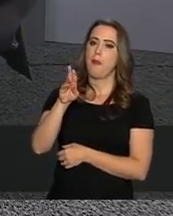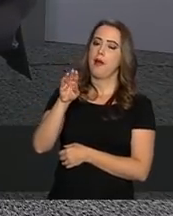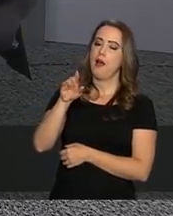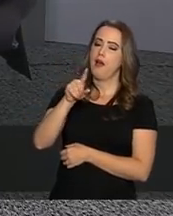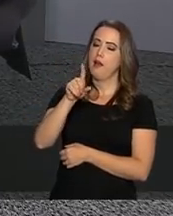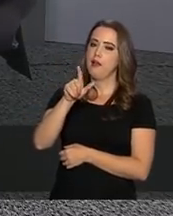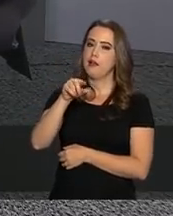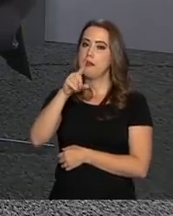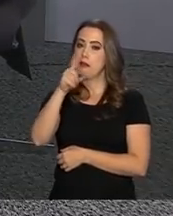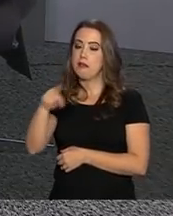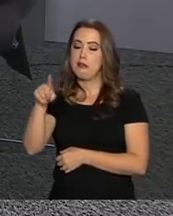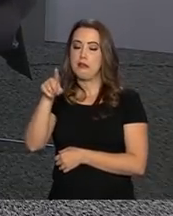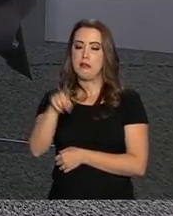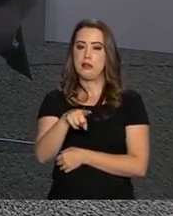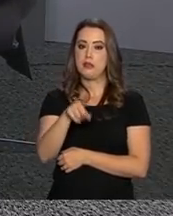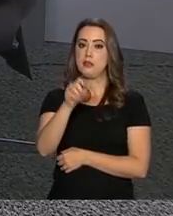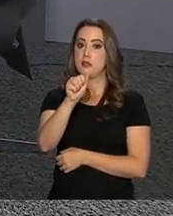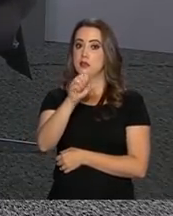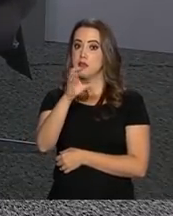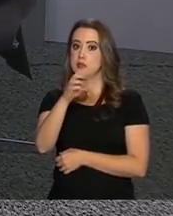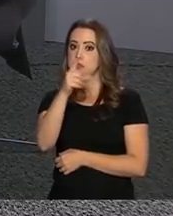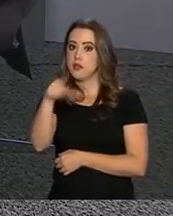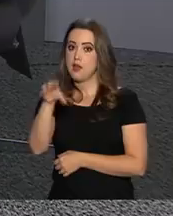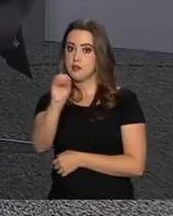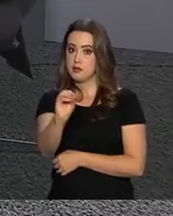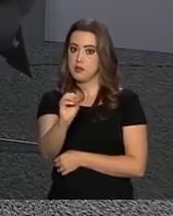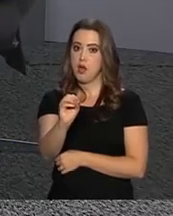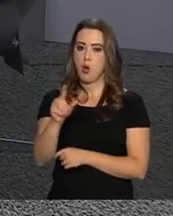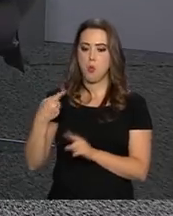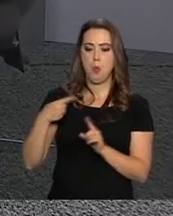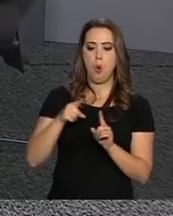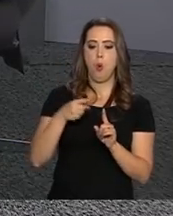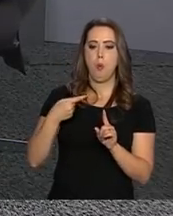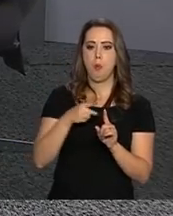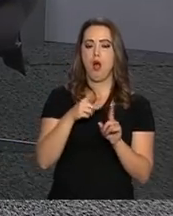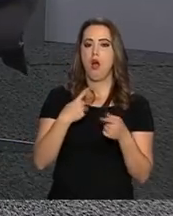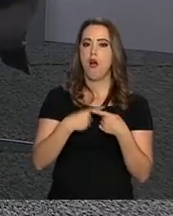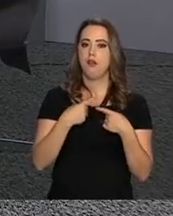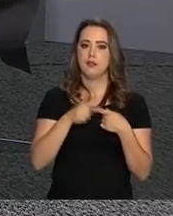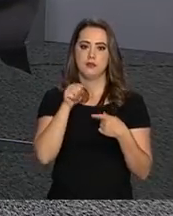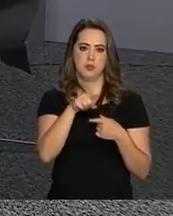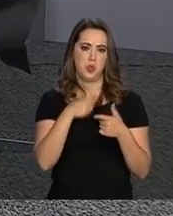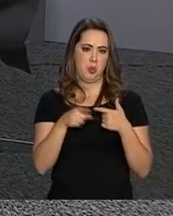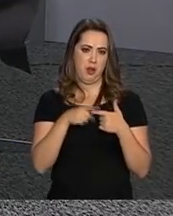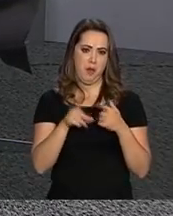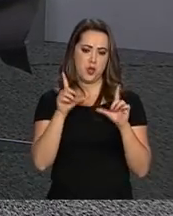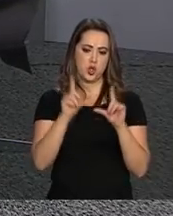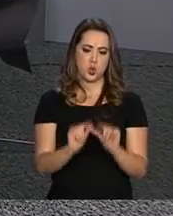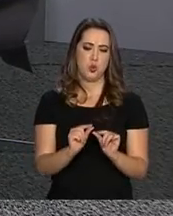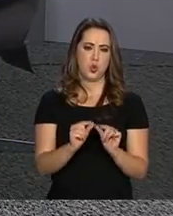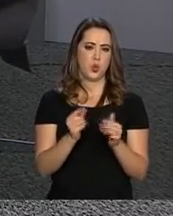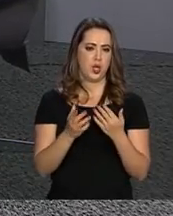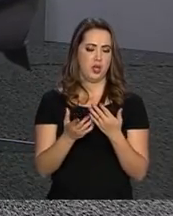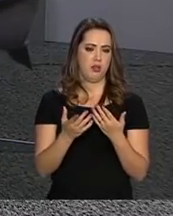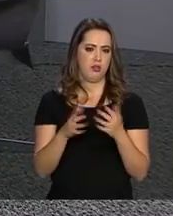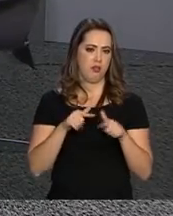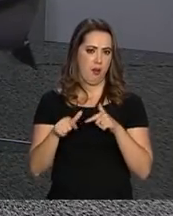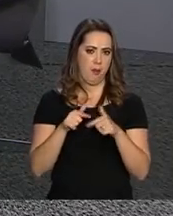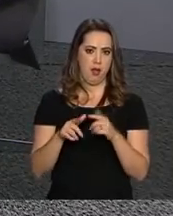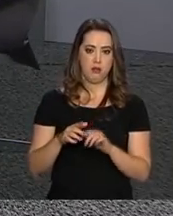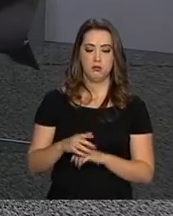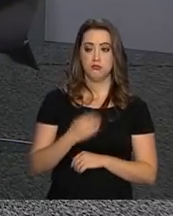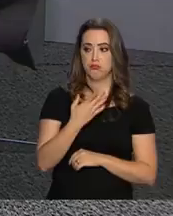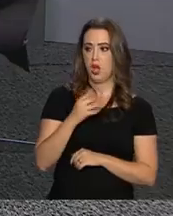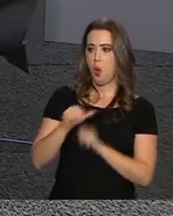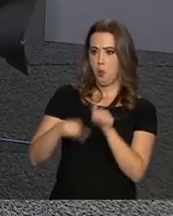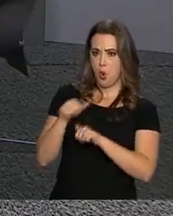desenvolvimento tecnológico acaba diminuindo os empregos? É o seguinte, quer dizer, ele muda todo um sistema de vida... Muda o perfil